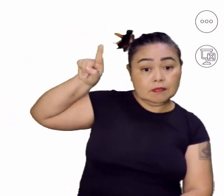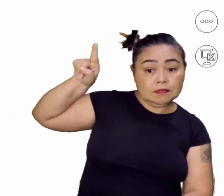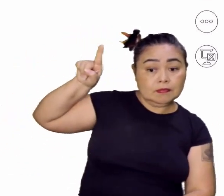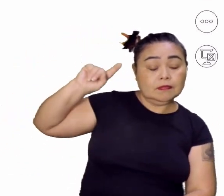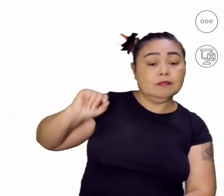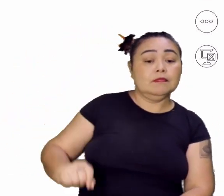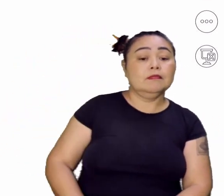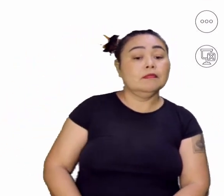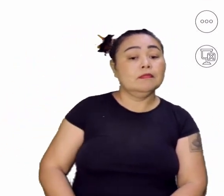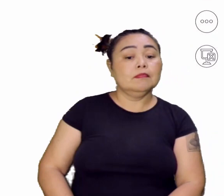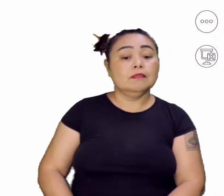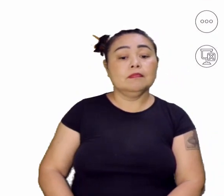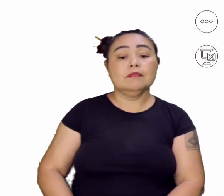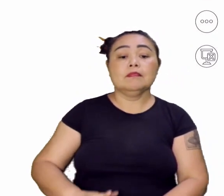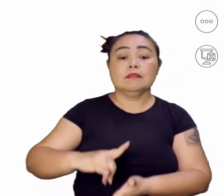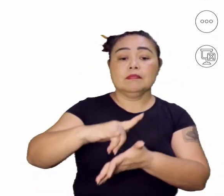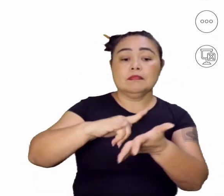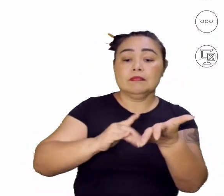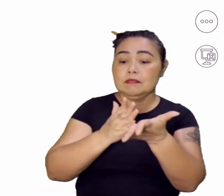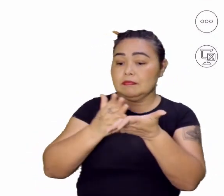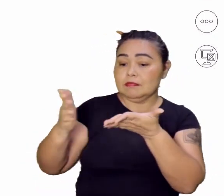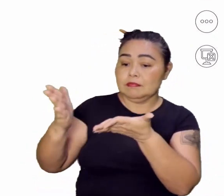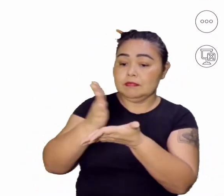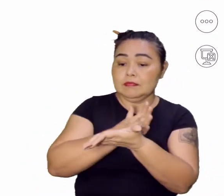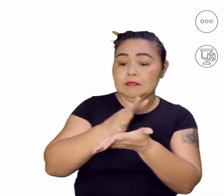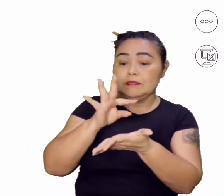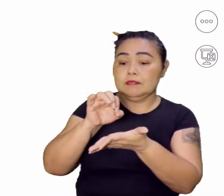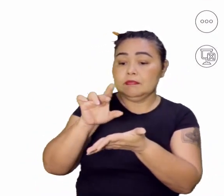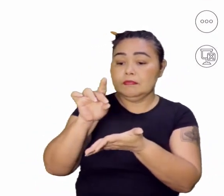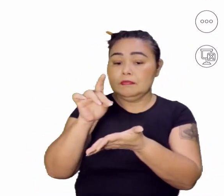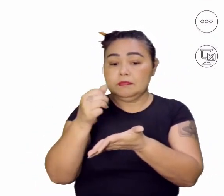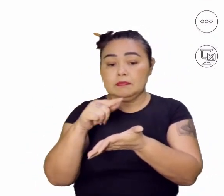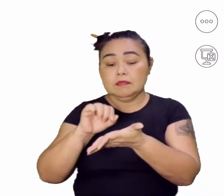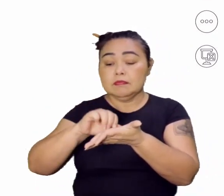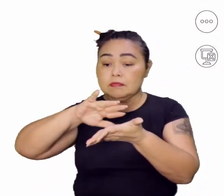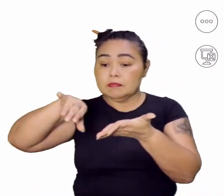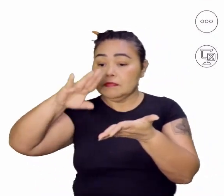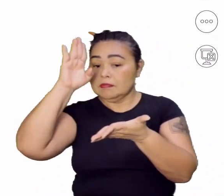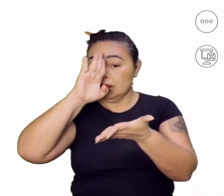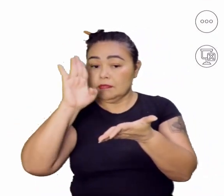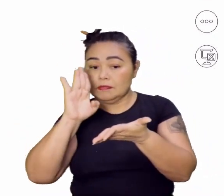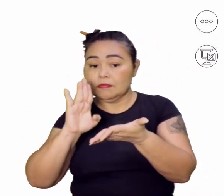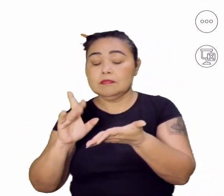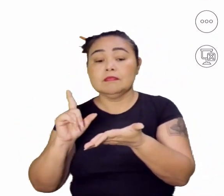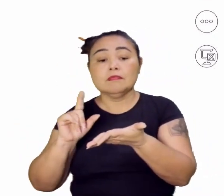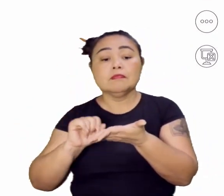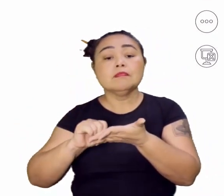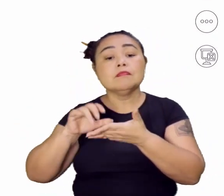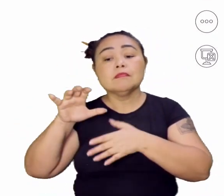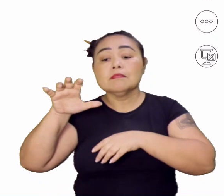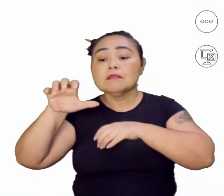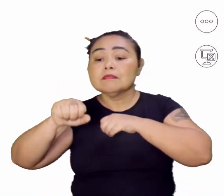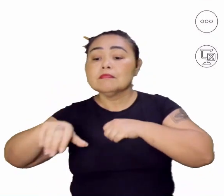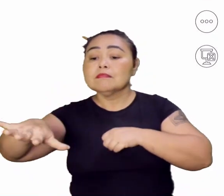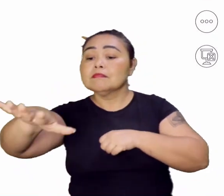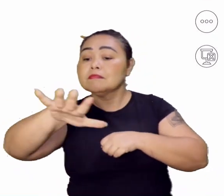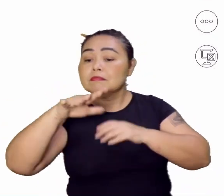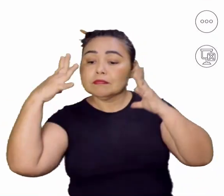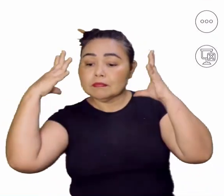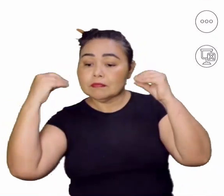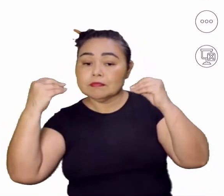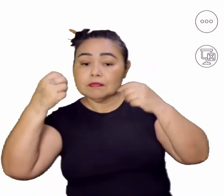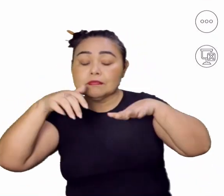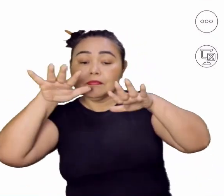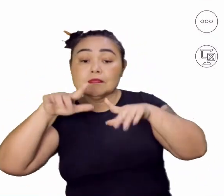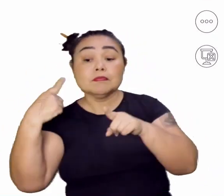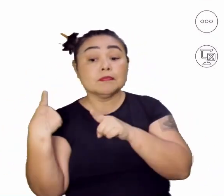Aqui é o Tratado de Tordesilha, o restante aqui seria o Brasil, e eles começaram a ocupar toda essa região, os holandeses.